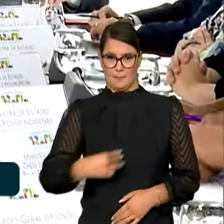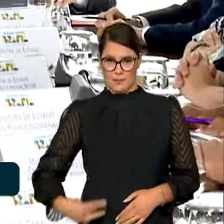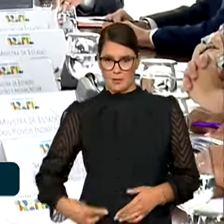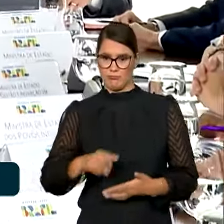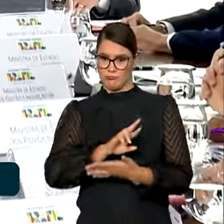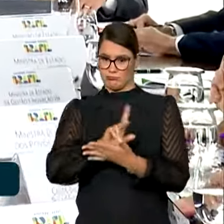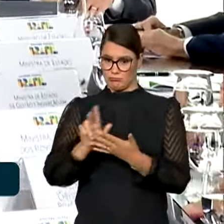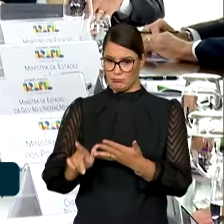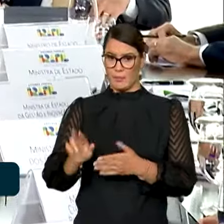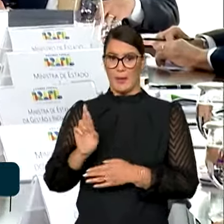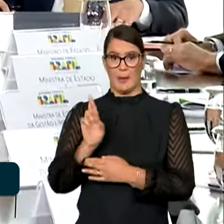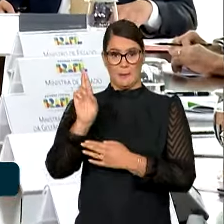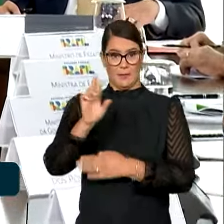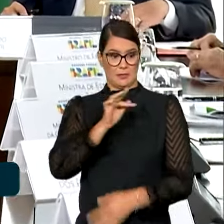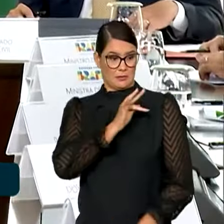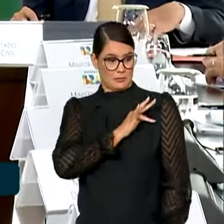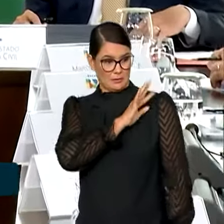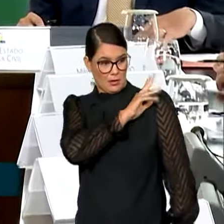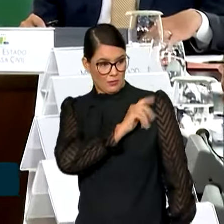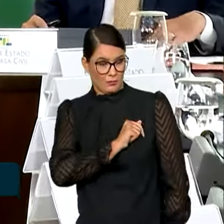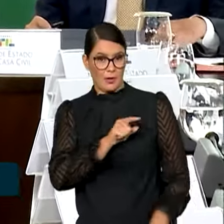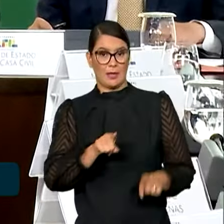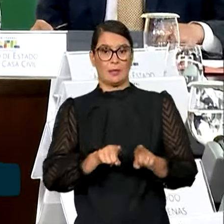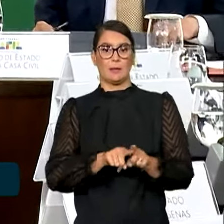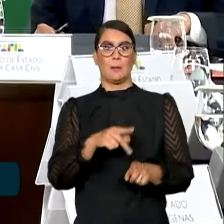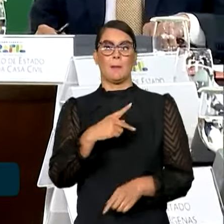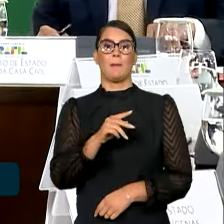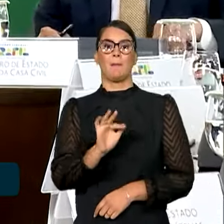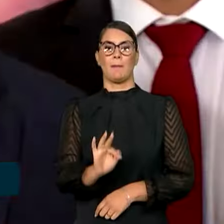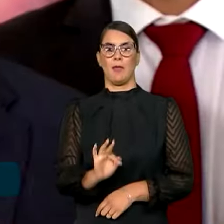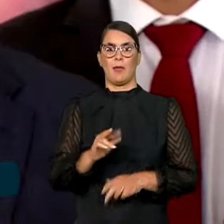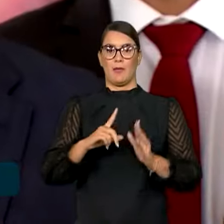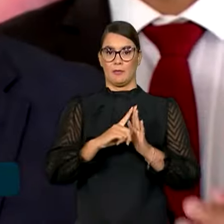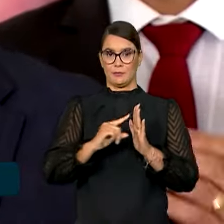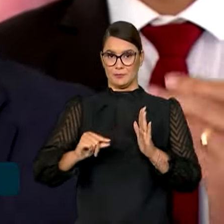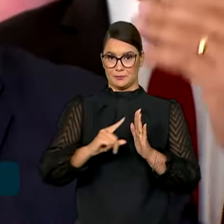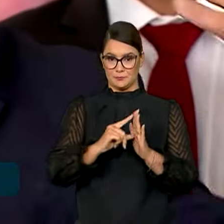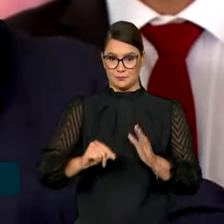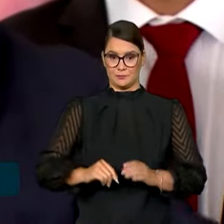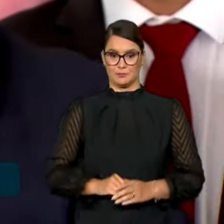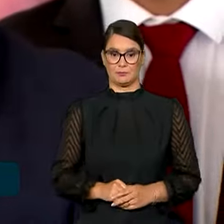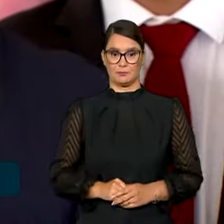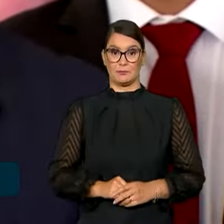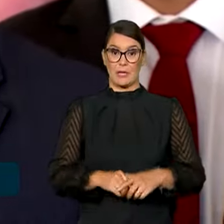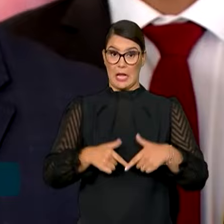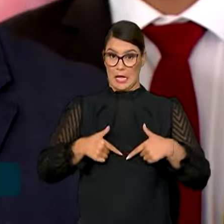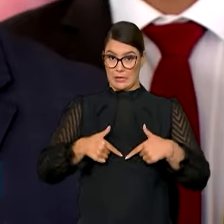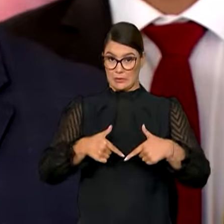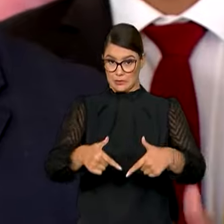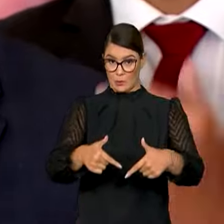representantes da FUNAI e da Polícia Federal no Palácio do Planalto. Migrar de ações